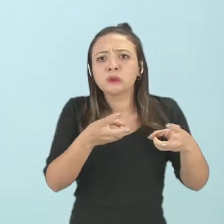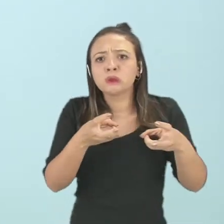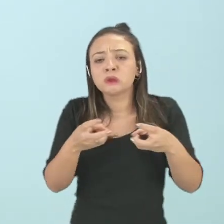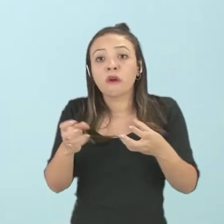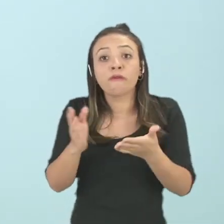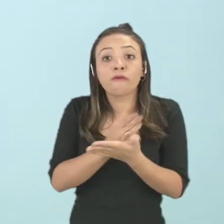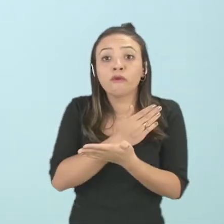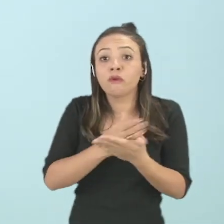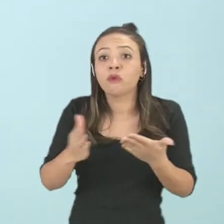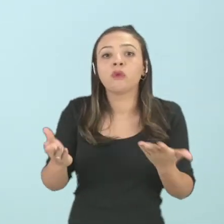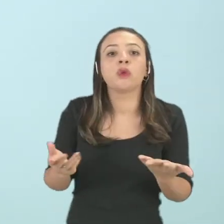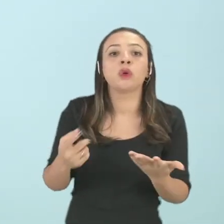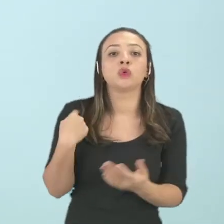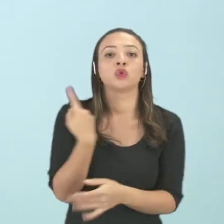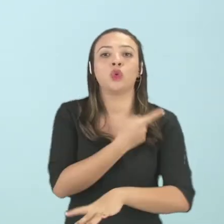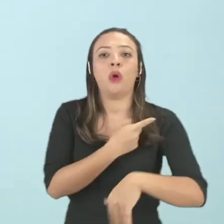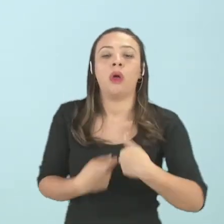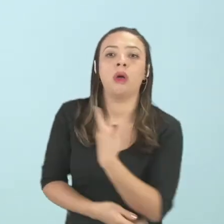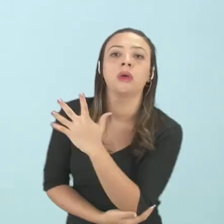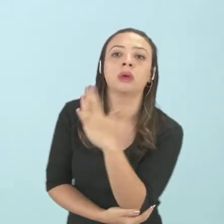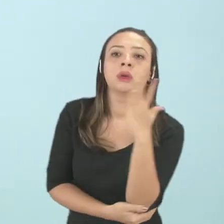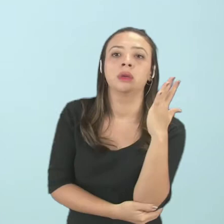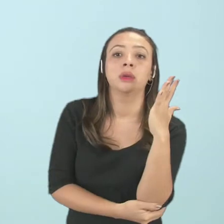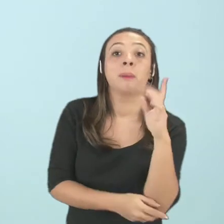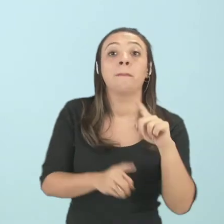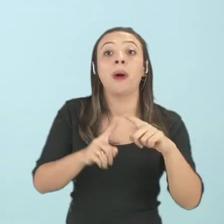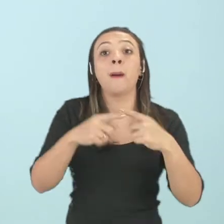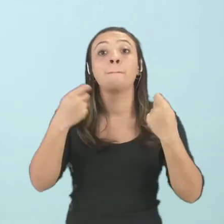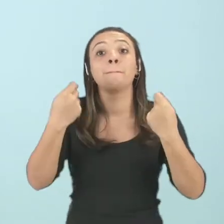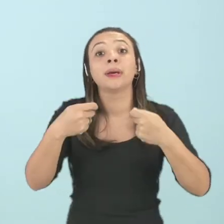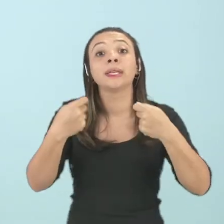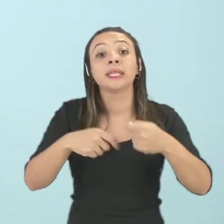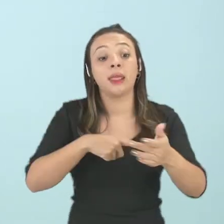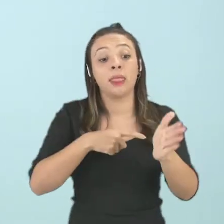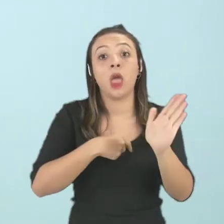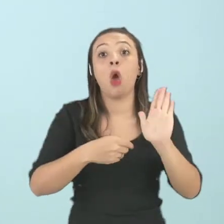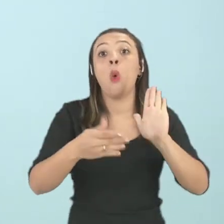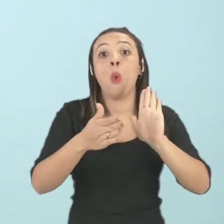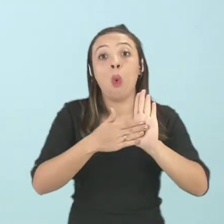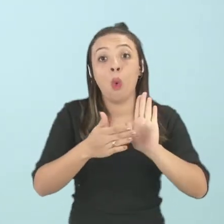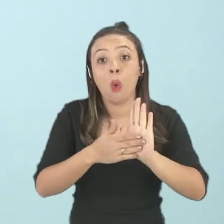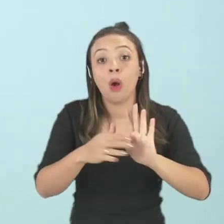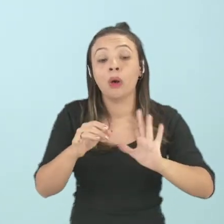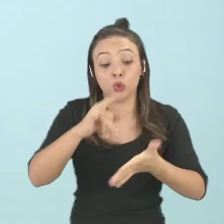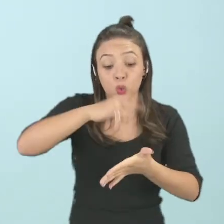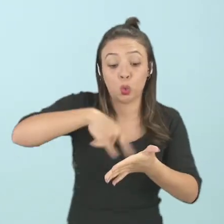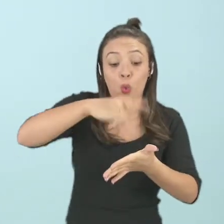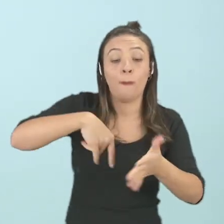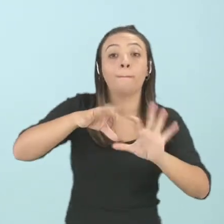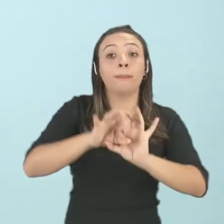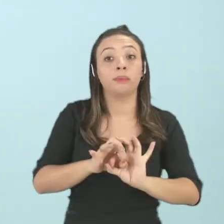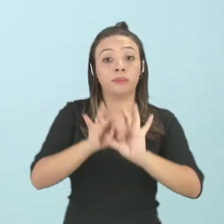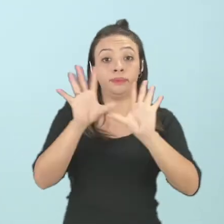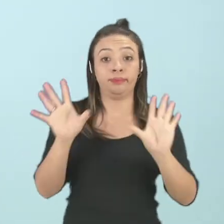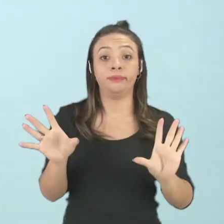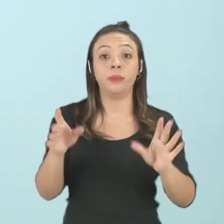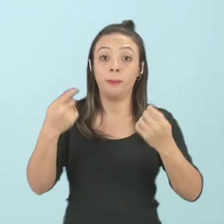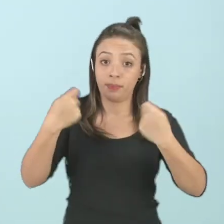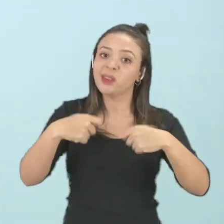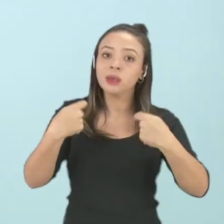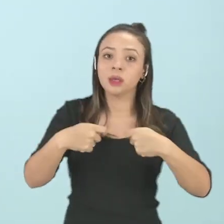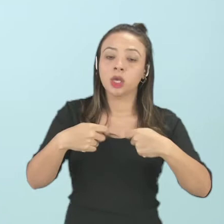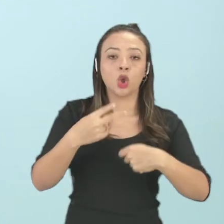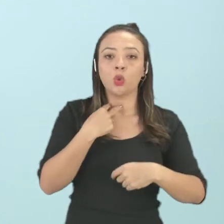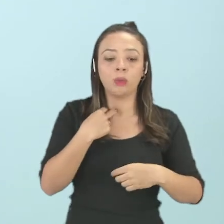nossos recursos. Só que, com certeza, eles têm que ter uma autorização. Eles não podem chegar e estar